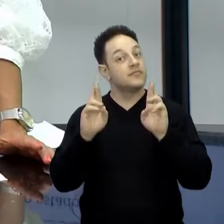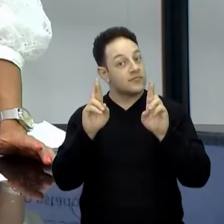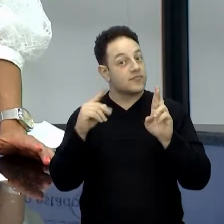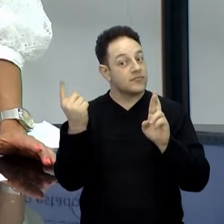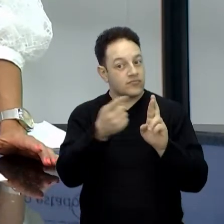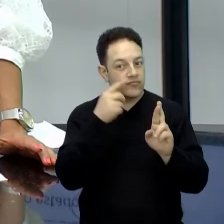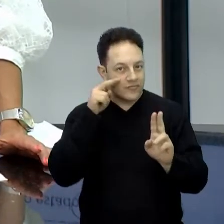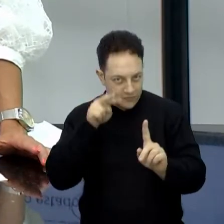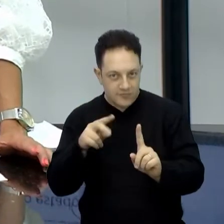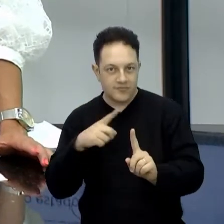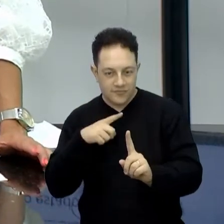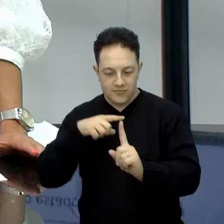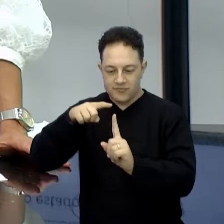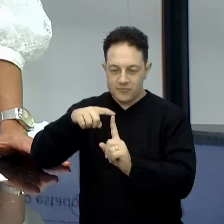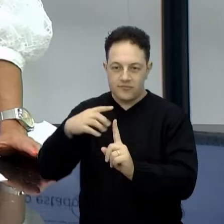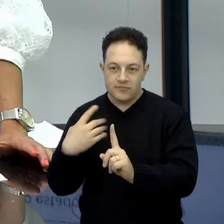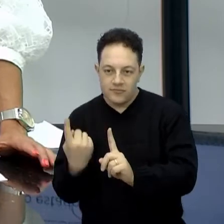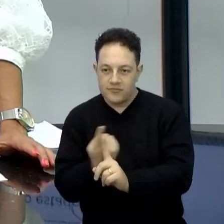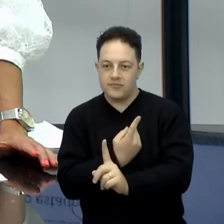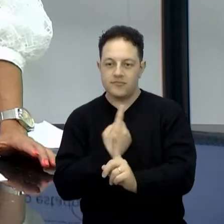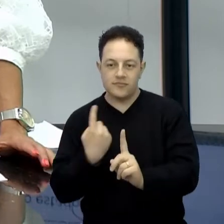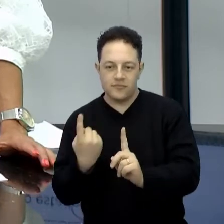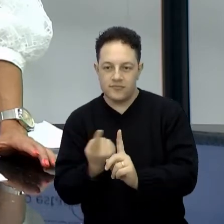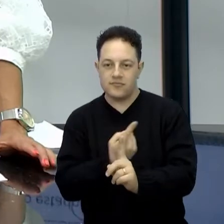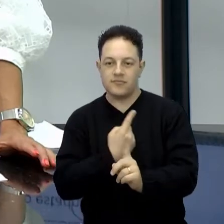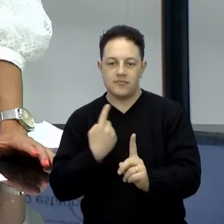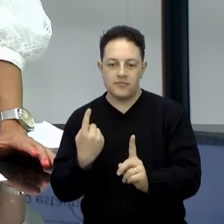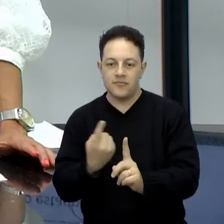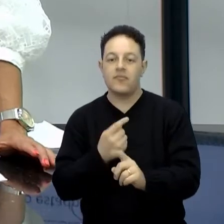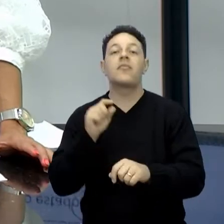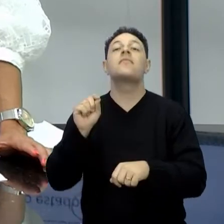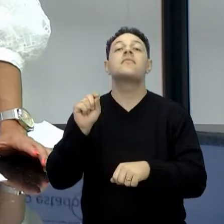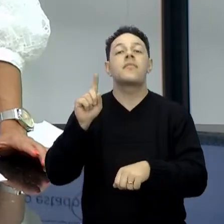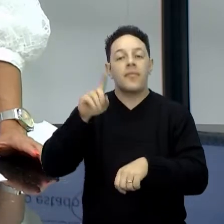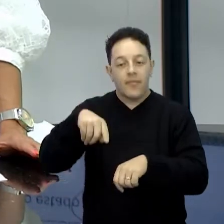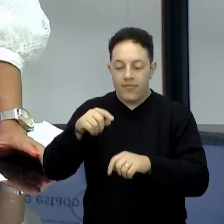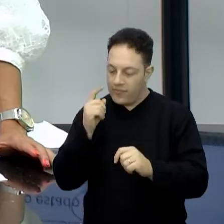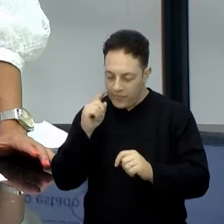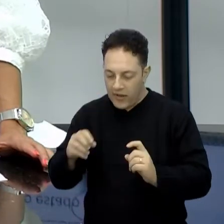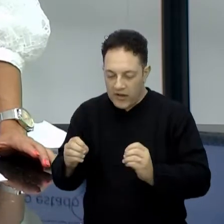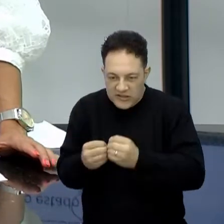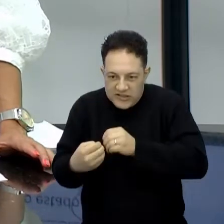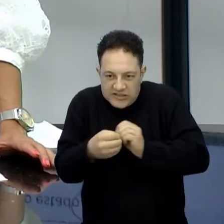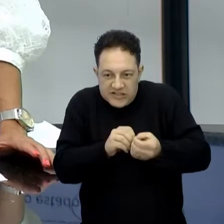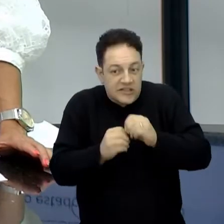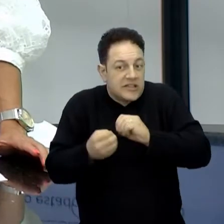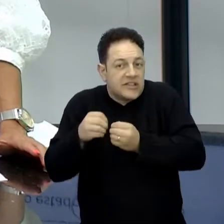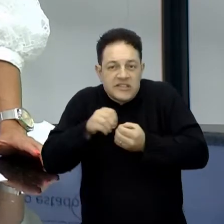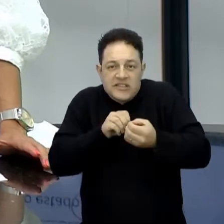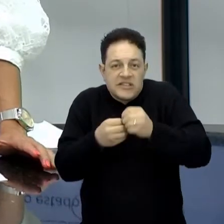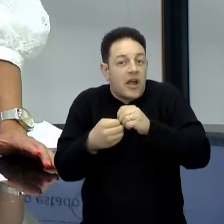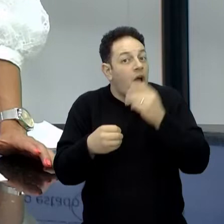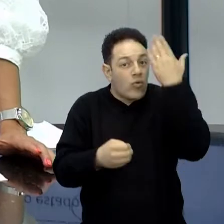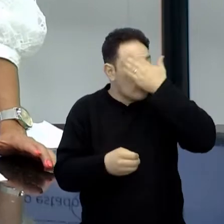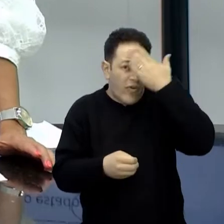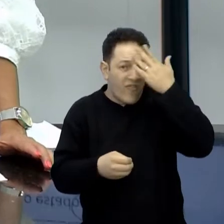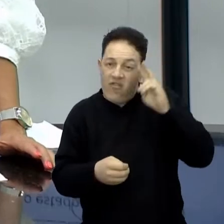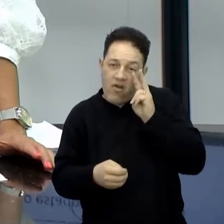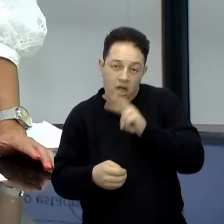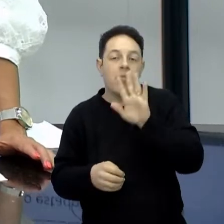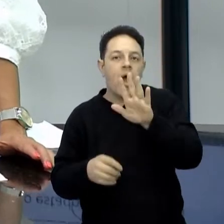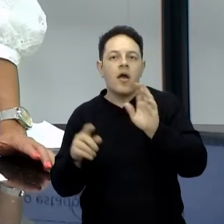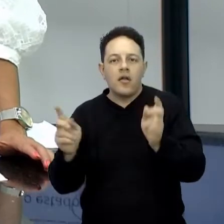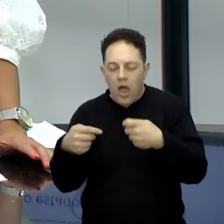vocês tenham visto que roda, o que está fazendo rodar, são as partículas. Que embora a gente não vê, a gente